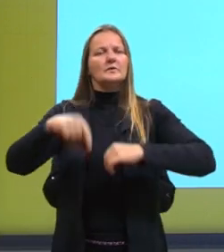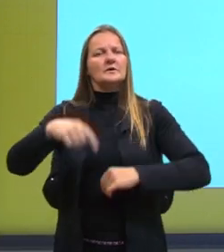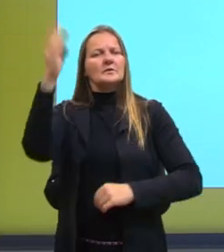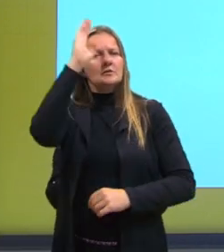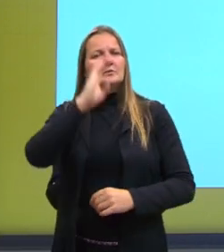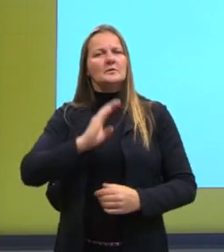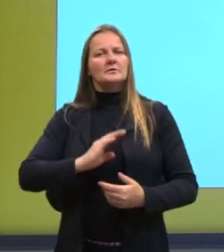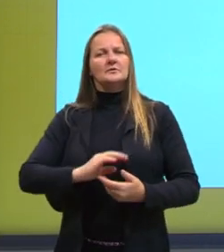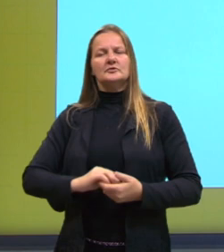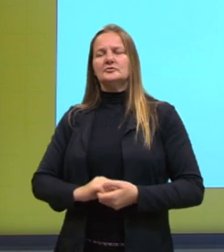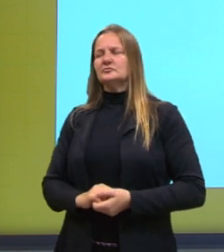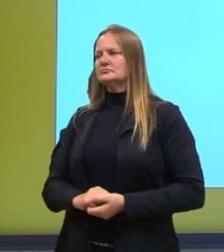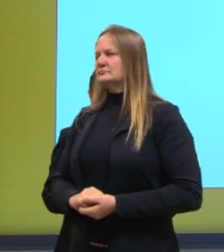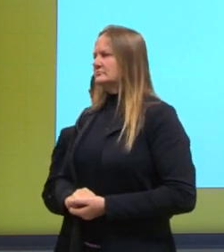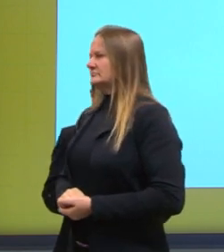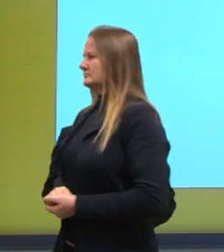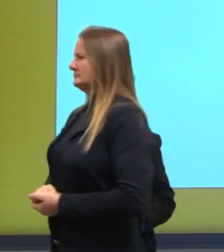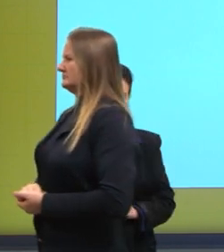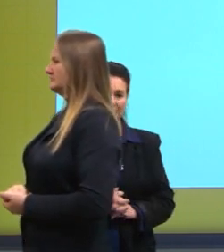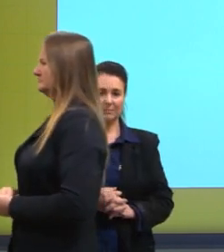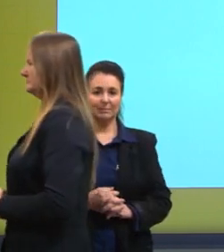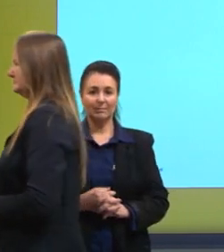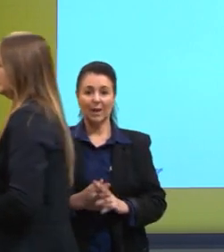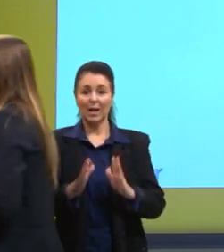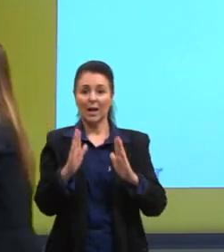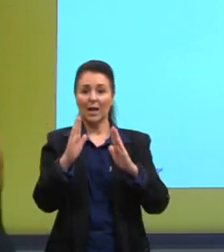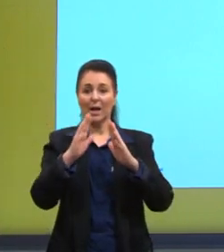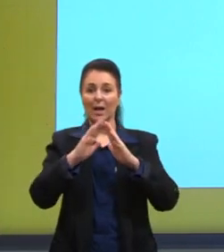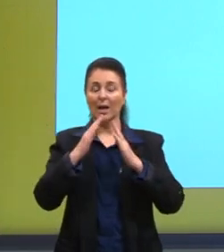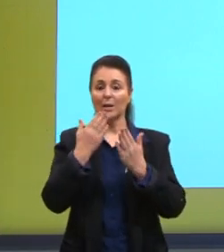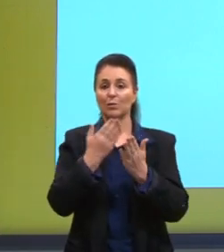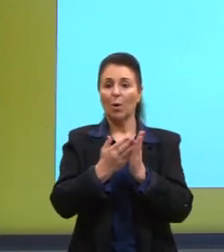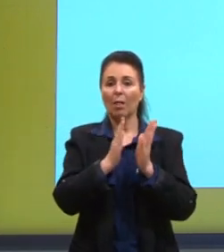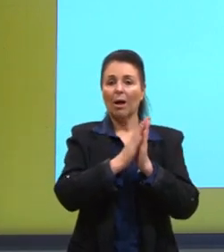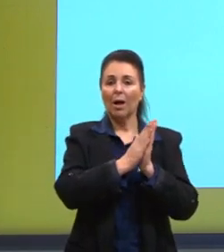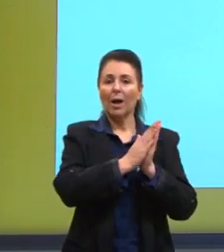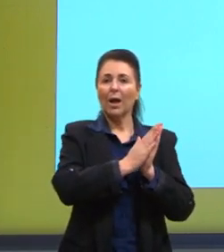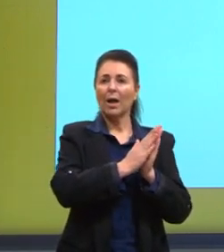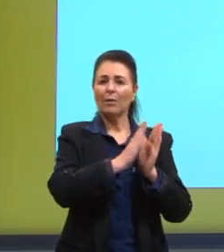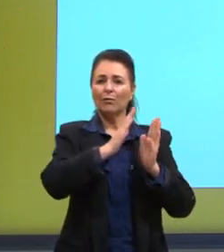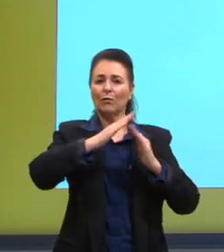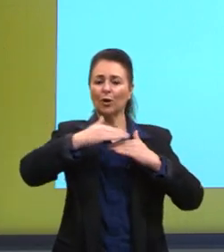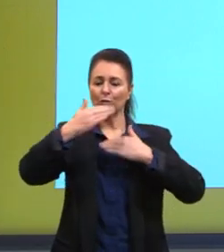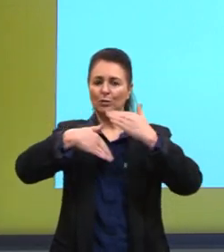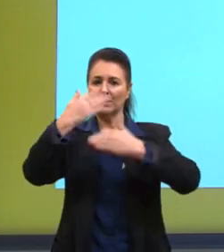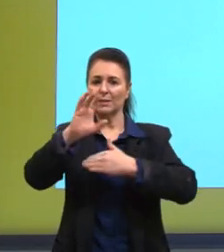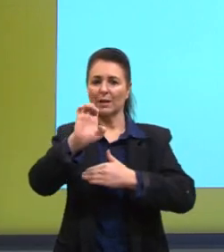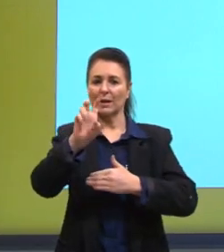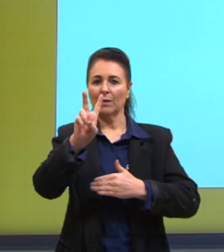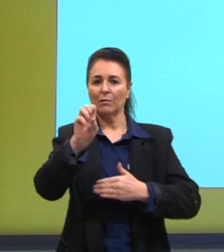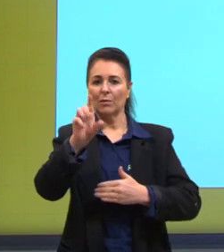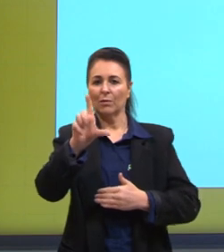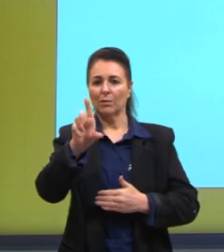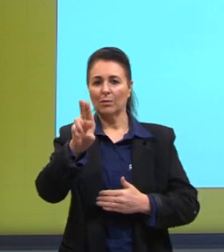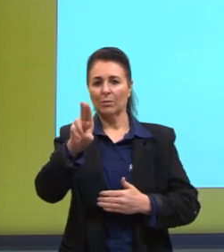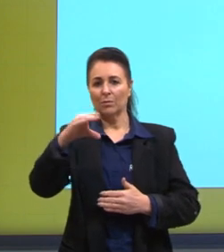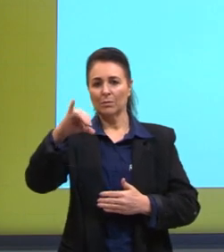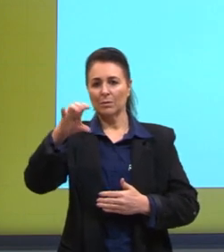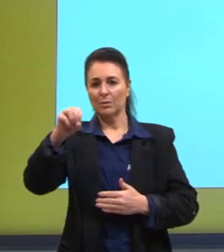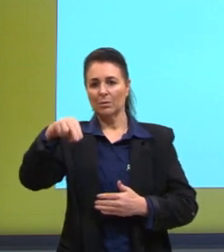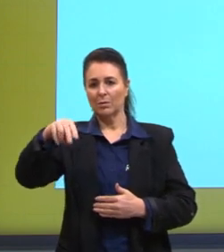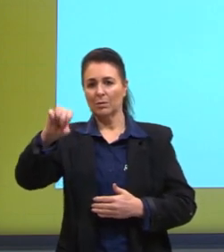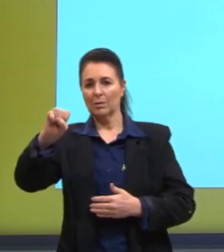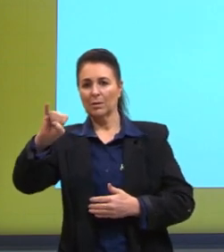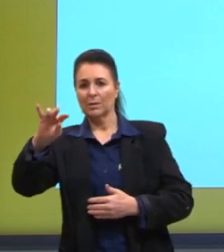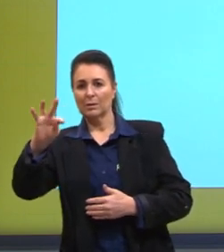Entre essas está a escola evolucionista. Uma das primeiras escolas que surgiu, muito baseada,